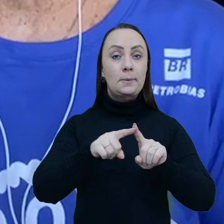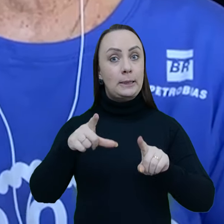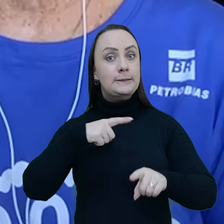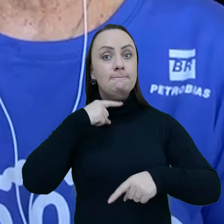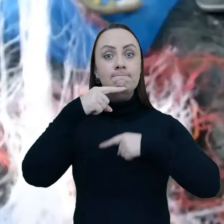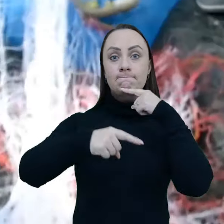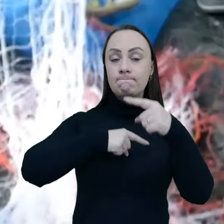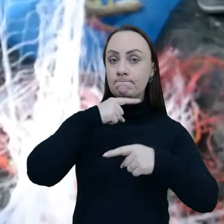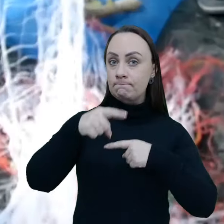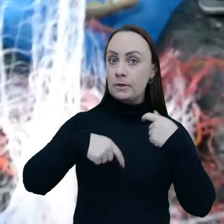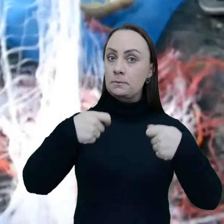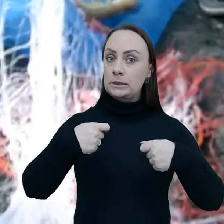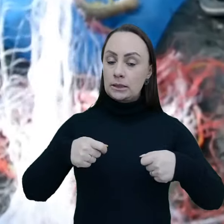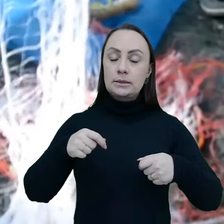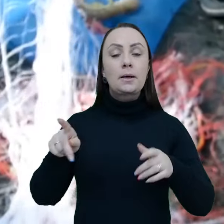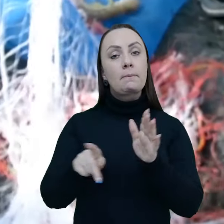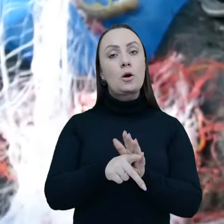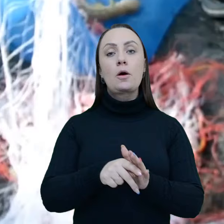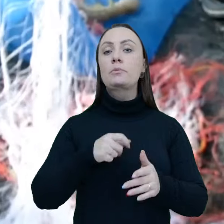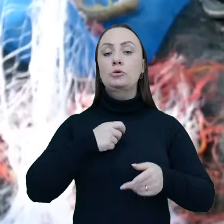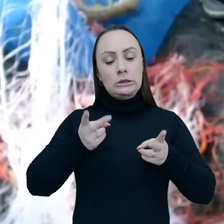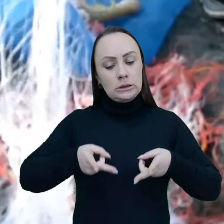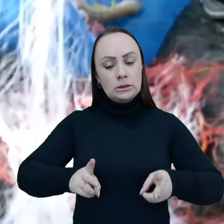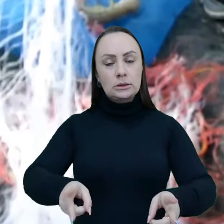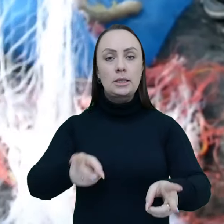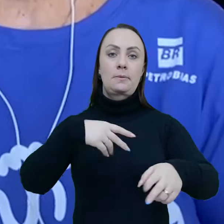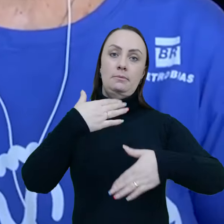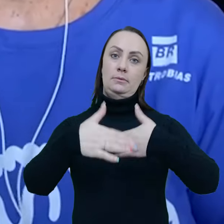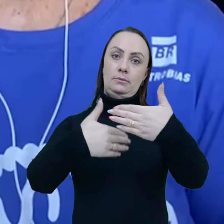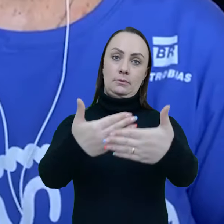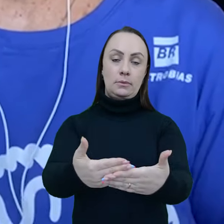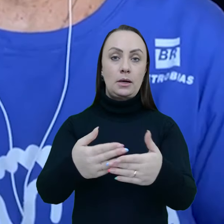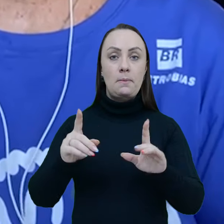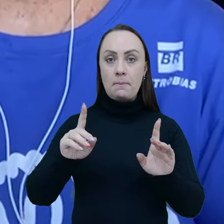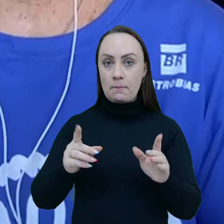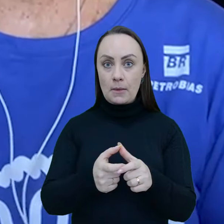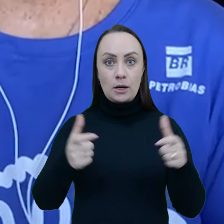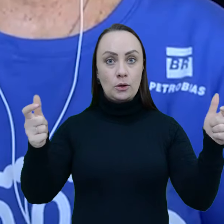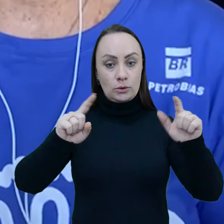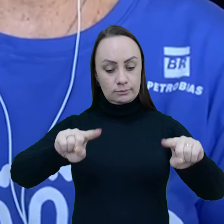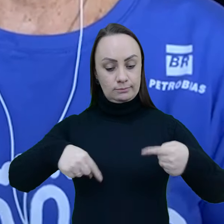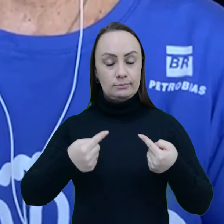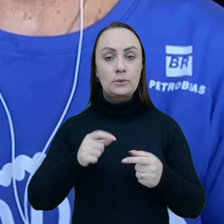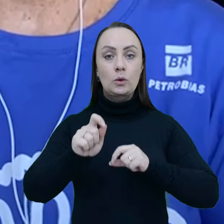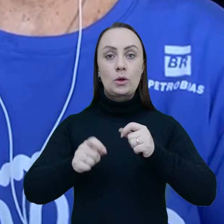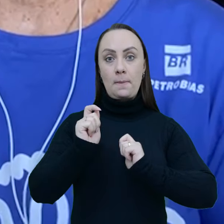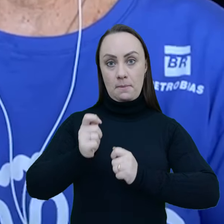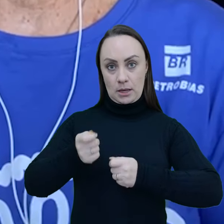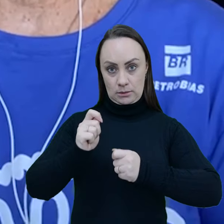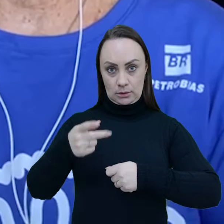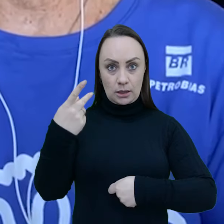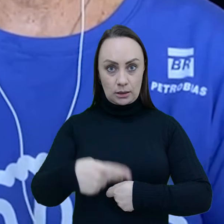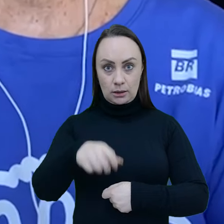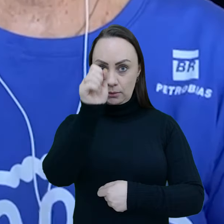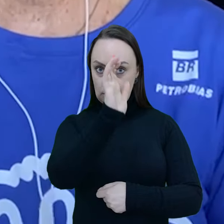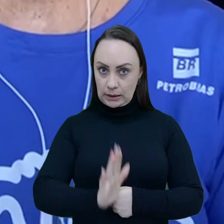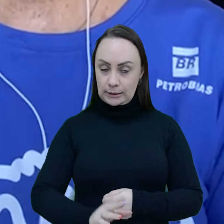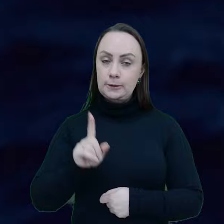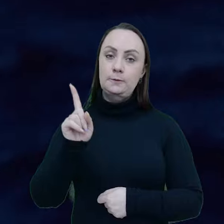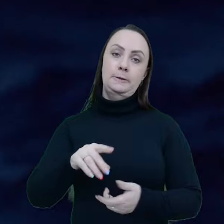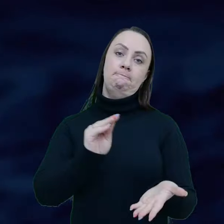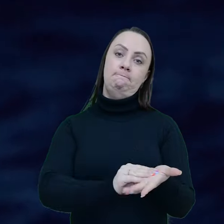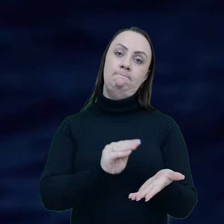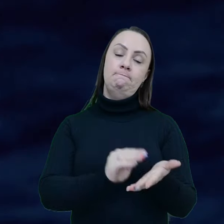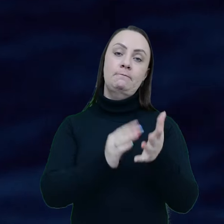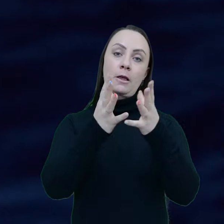muitas incertezas. Por isso, é necessário que ela seja uma atividade continuada. Um dos maiores desafios que a gente enfrenta na gestão pesqueira nacional do Brasil